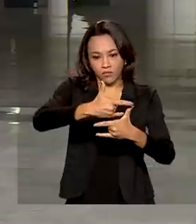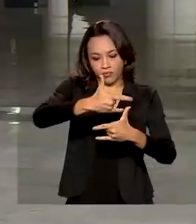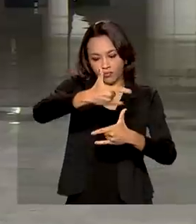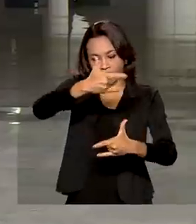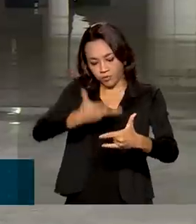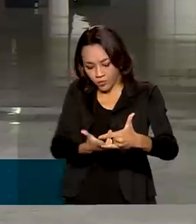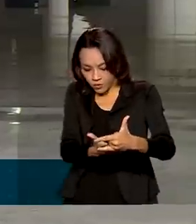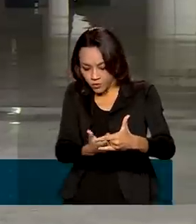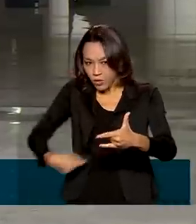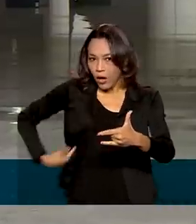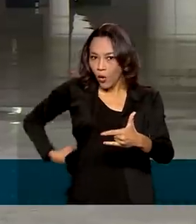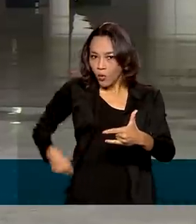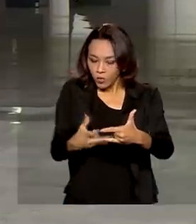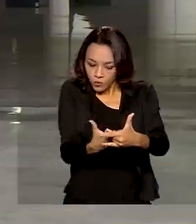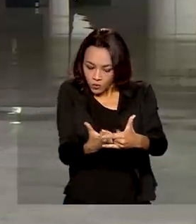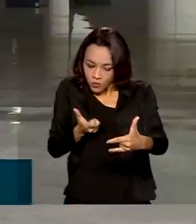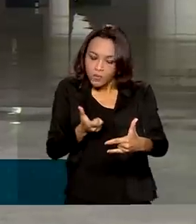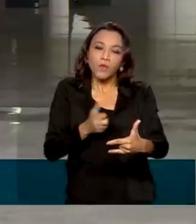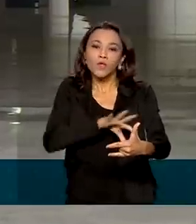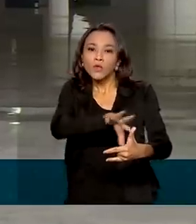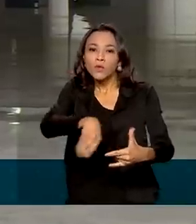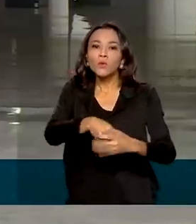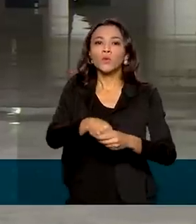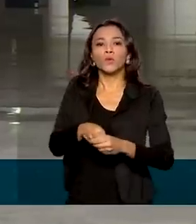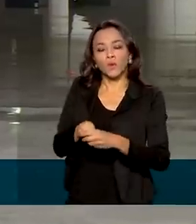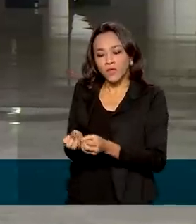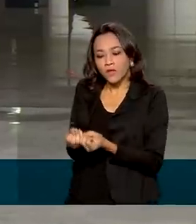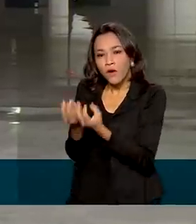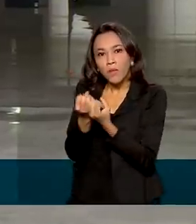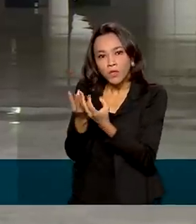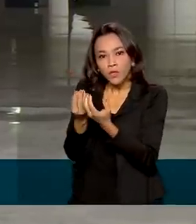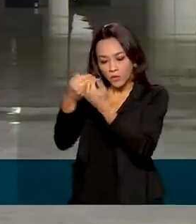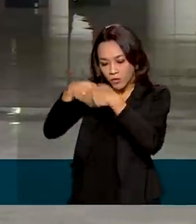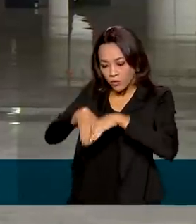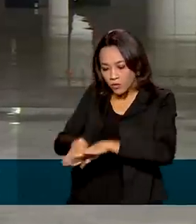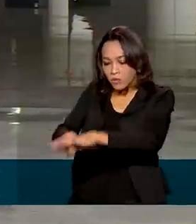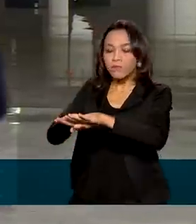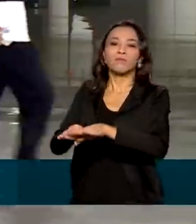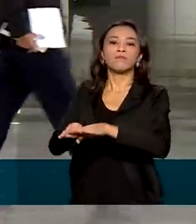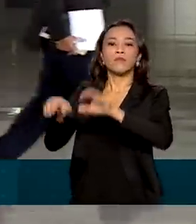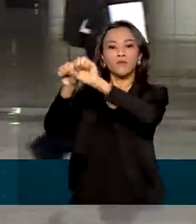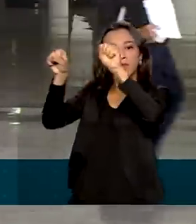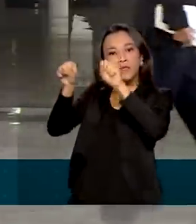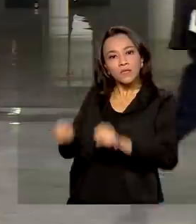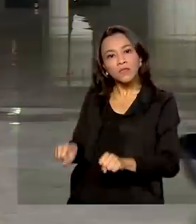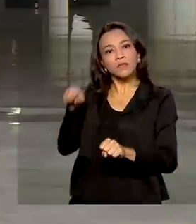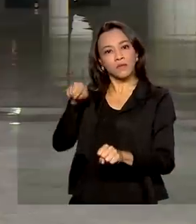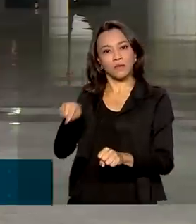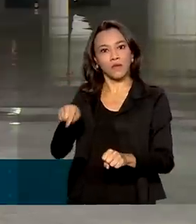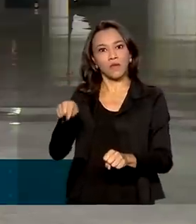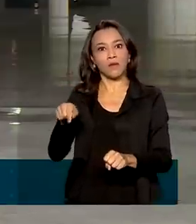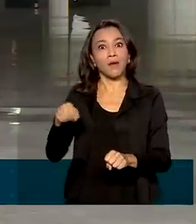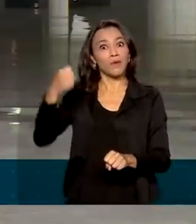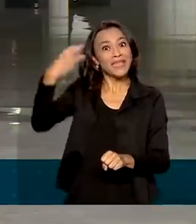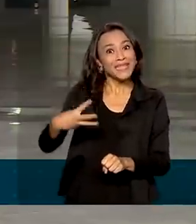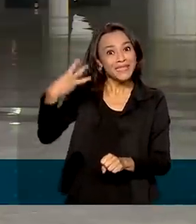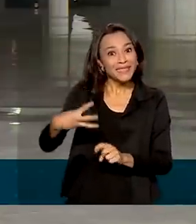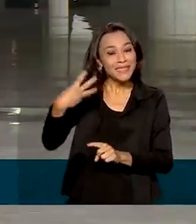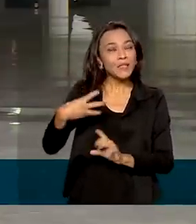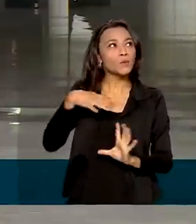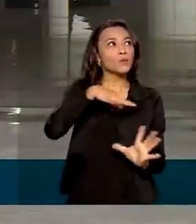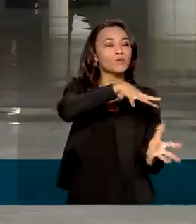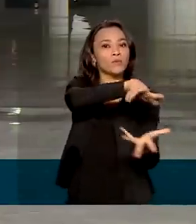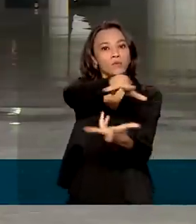os dados dos voluntários são armazenados no Registro Nacional de Doadores de Medula Óssea, o terceiro maior cadastro do mundo,